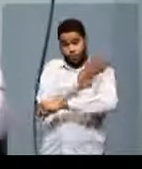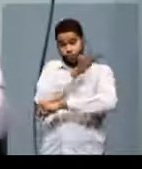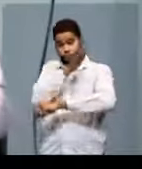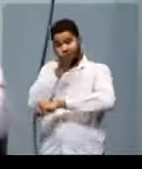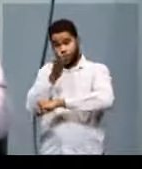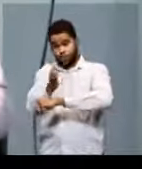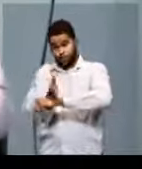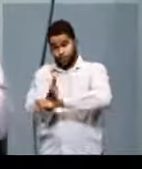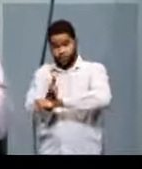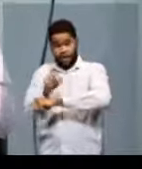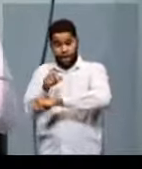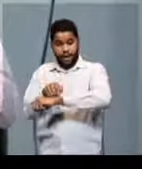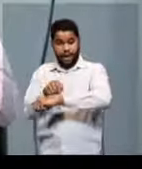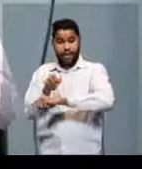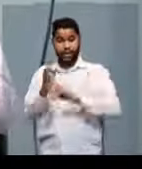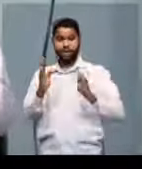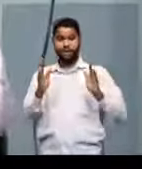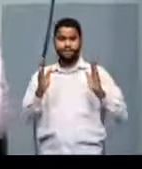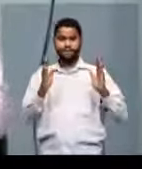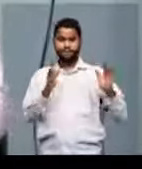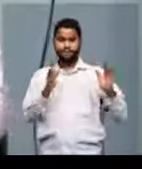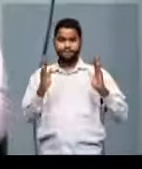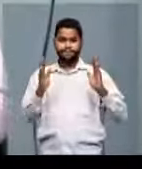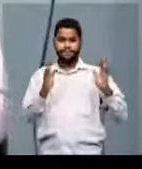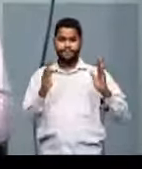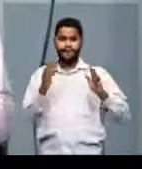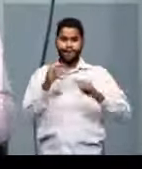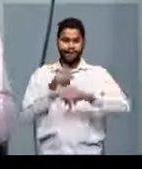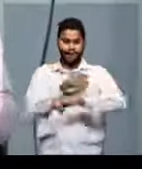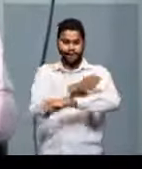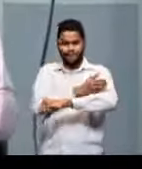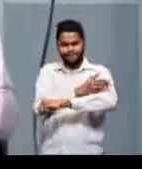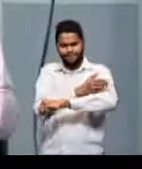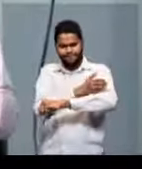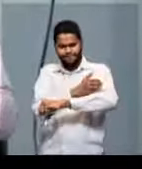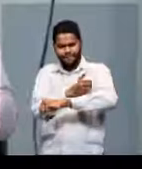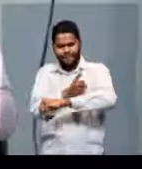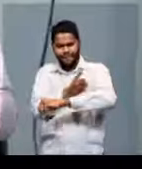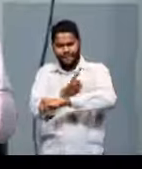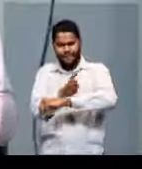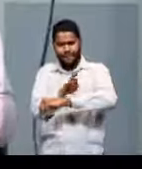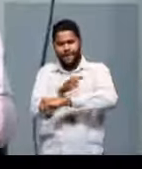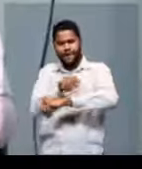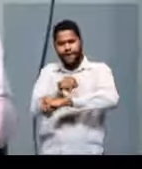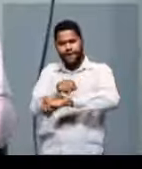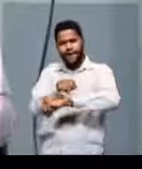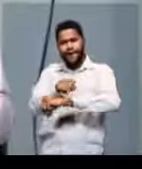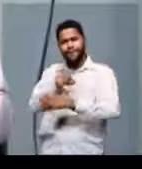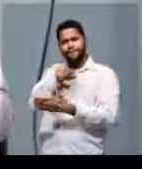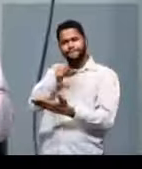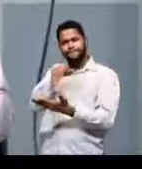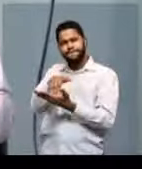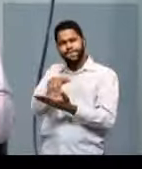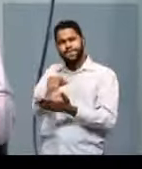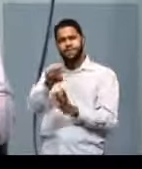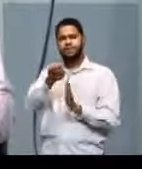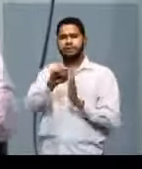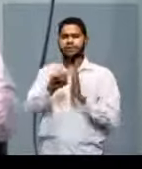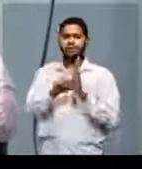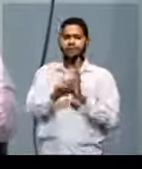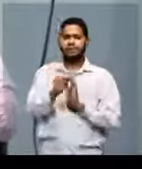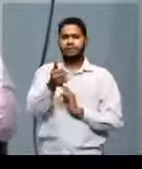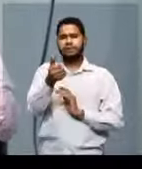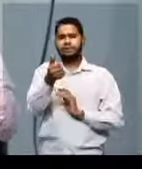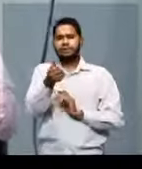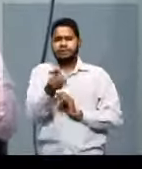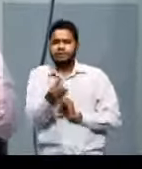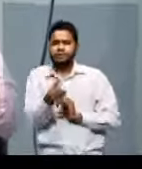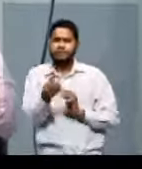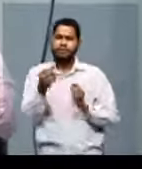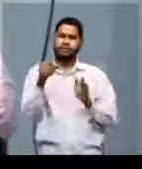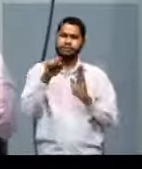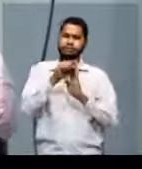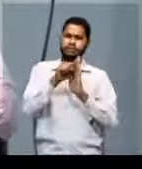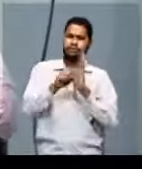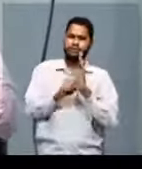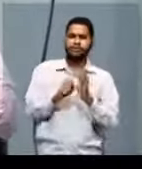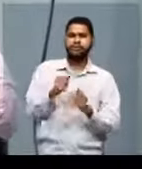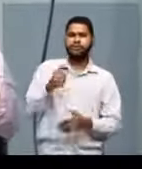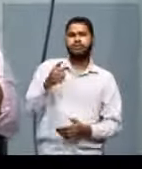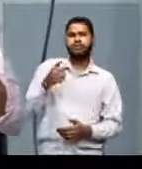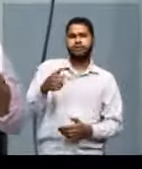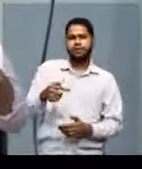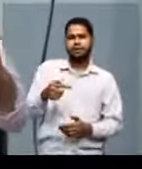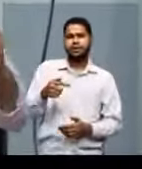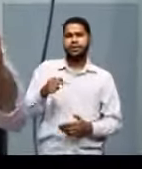período moderno da filosofia, a gente está falando aí de século XVI, XVII, após ali o